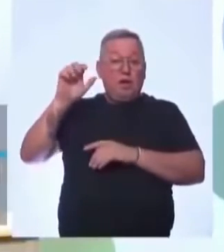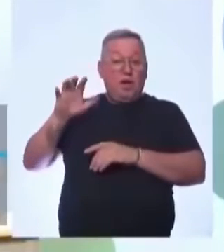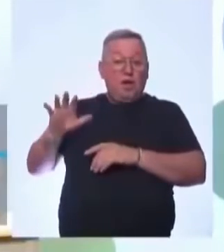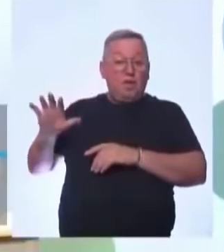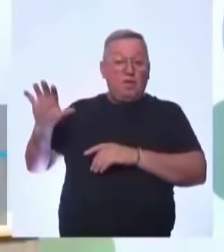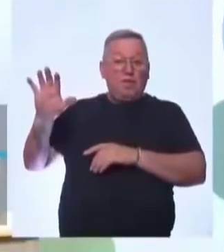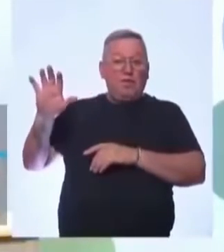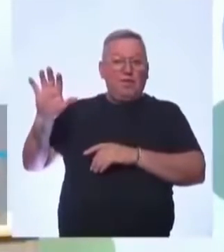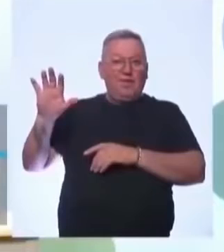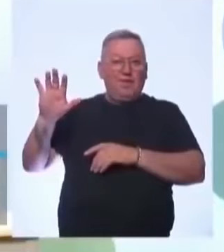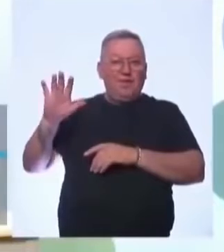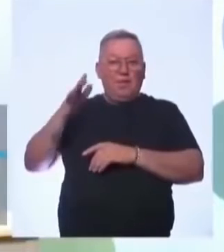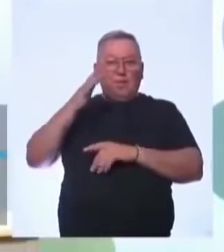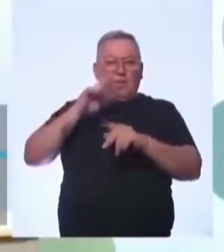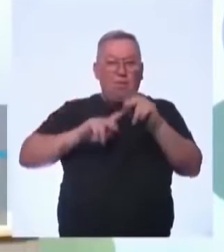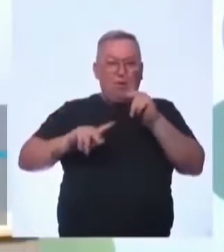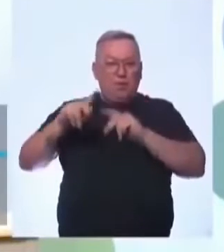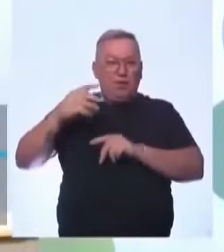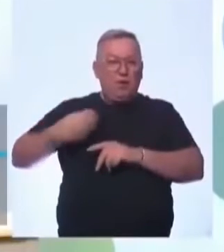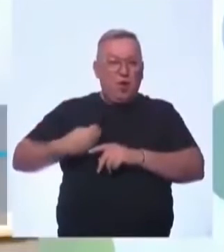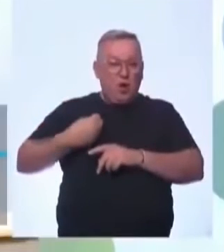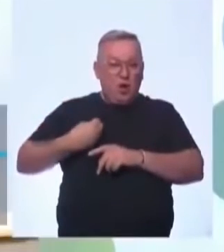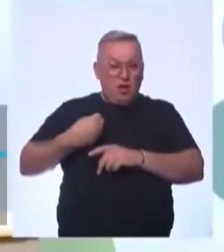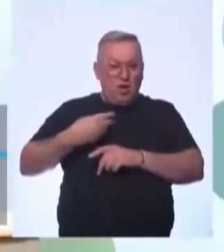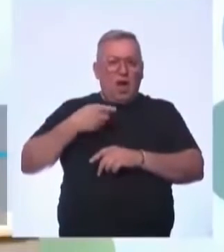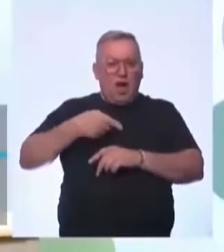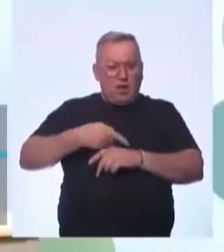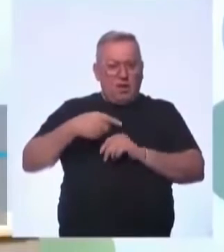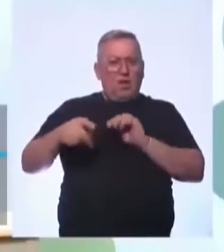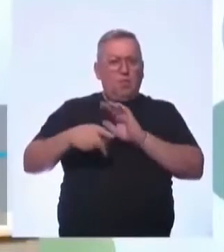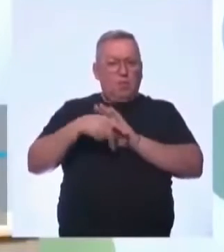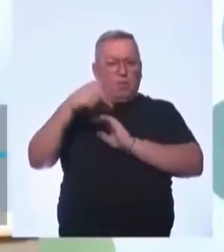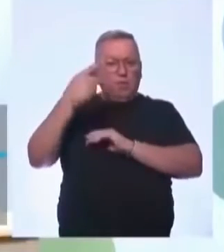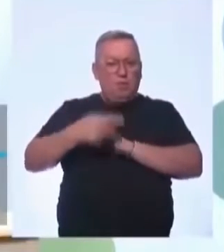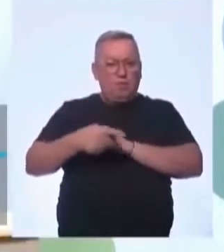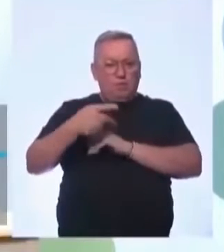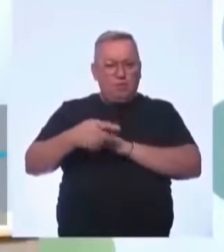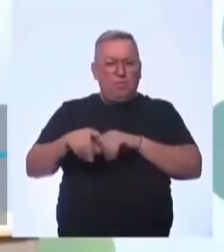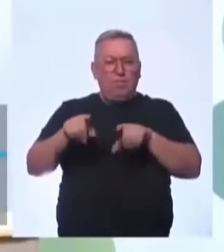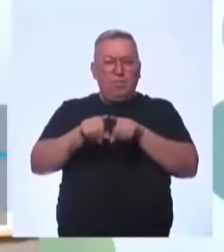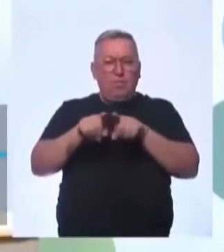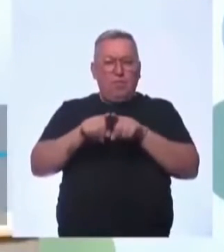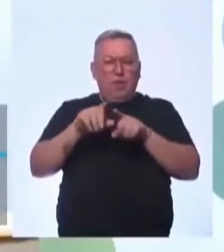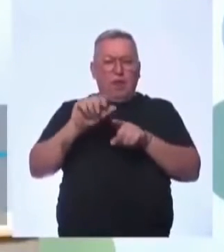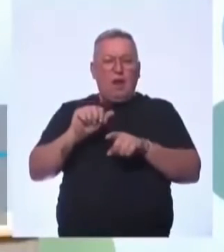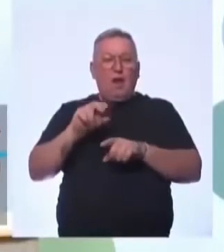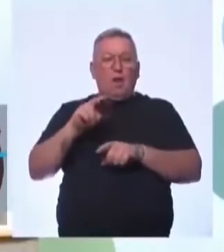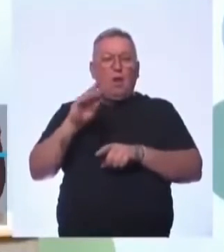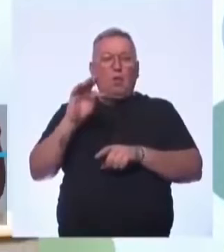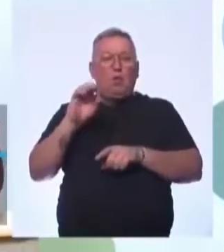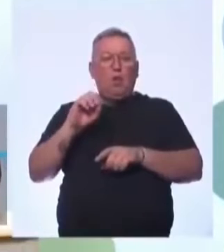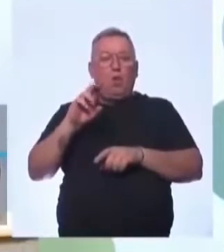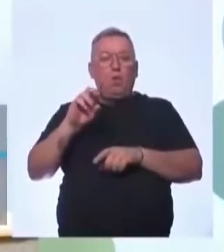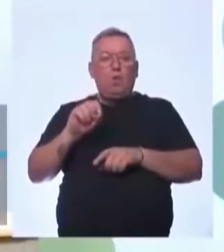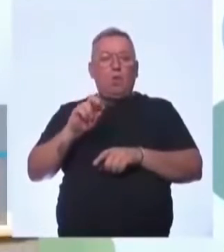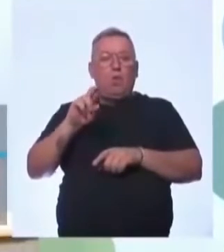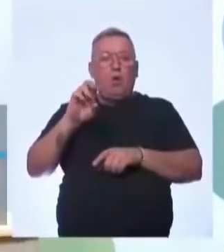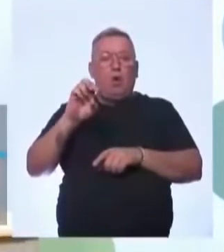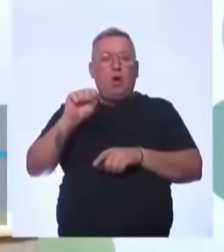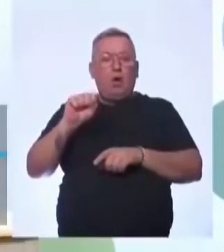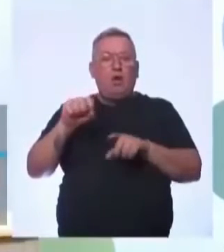de povos que já estavam aqui, os povos originários, os povos autócotones, como a gente fala. Daí também